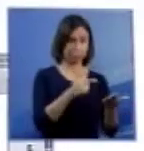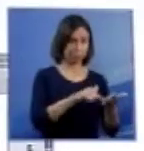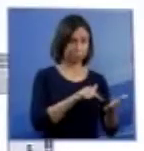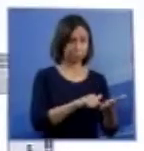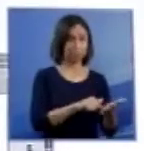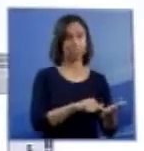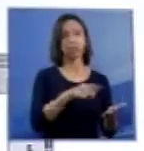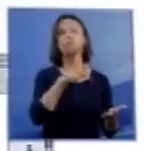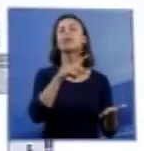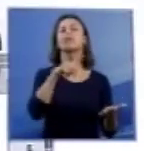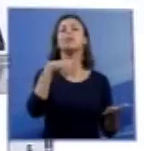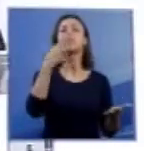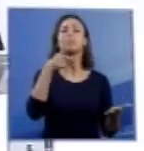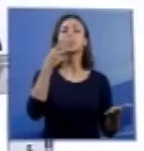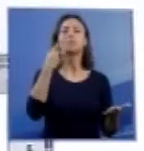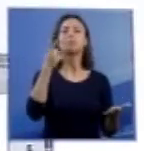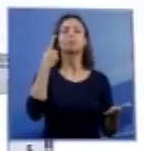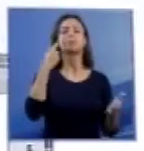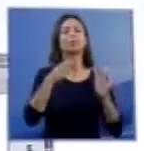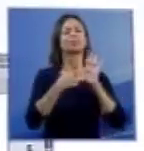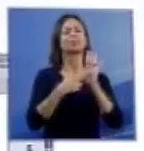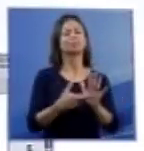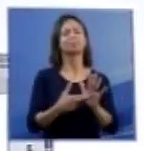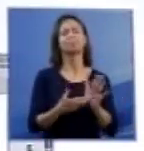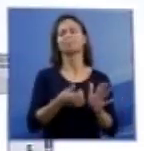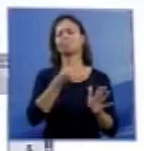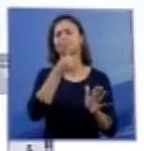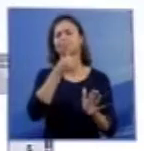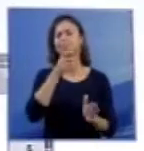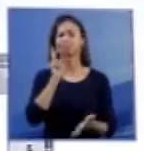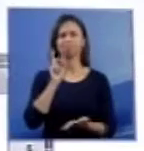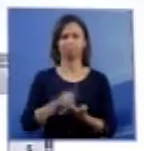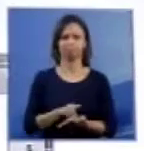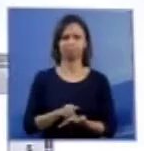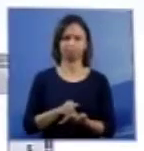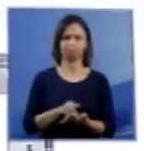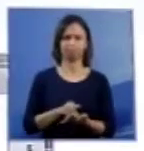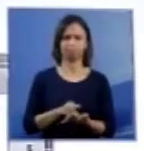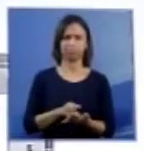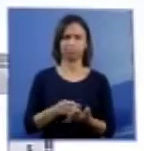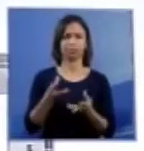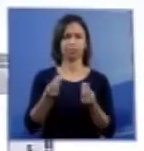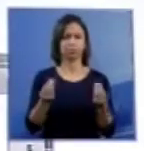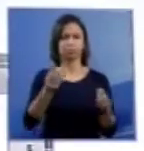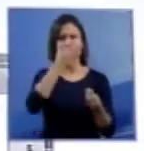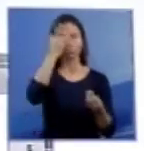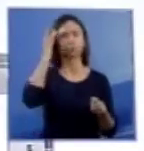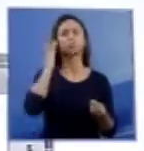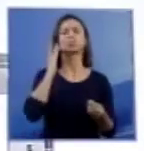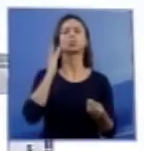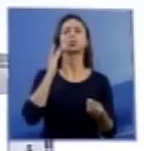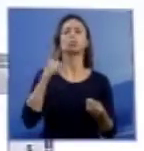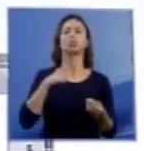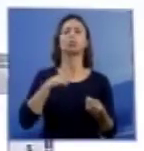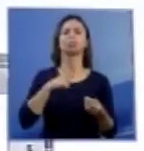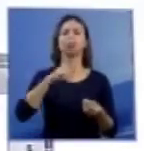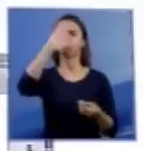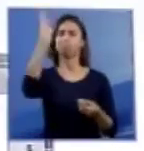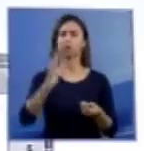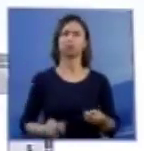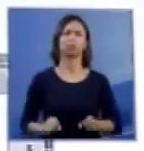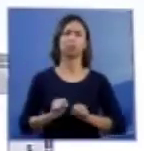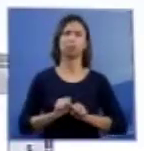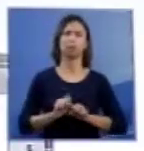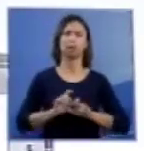nos remete à triste realidade em que muitas pessoas espalhadas por todo o Brasil e pelo mundo